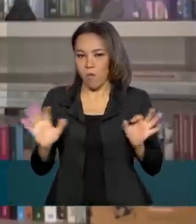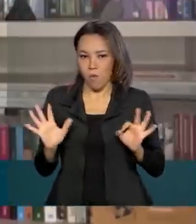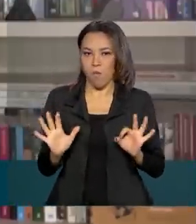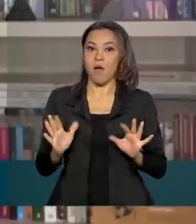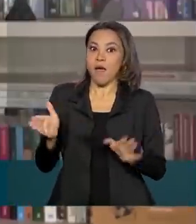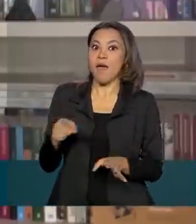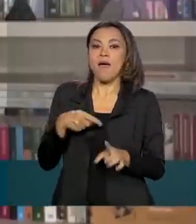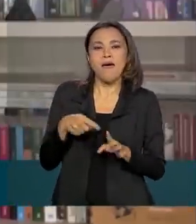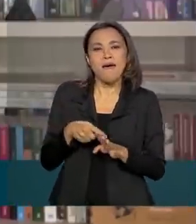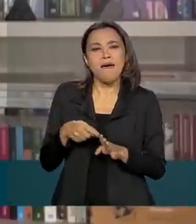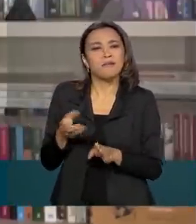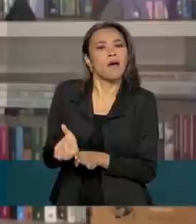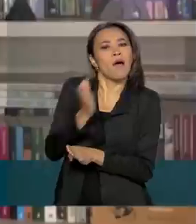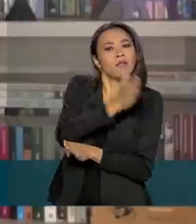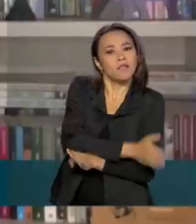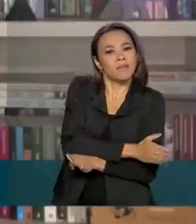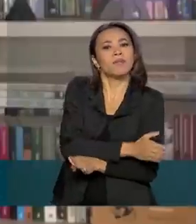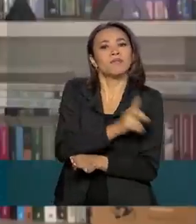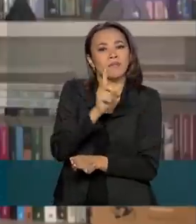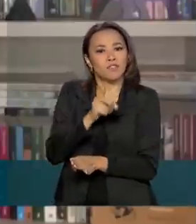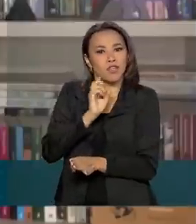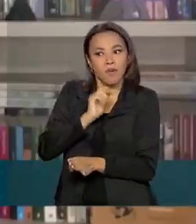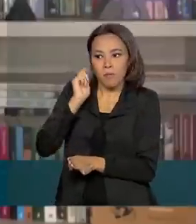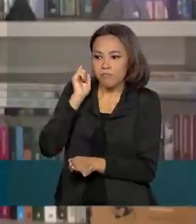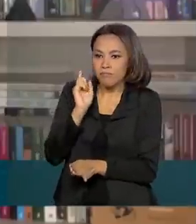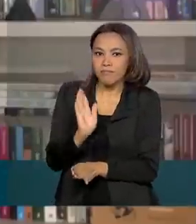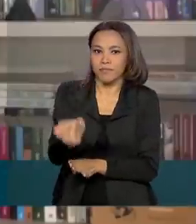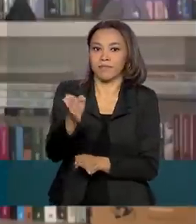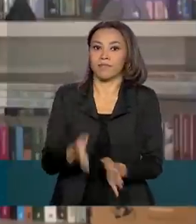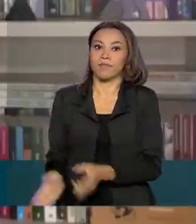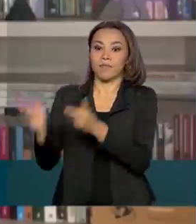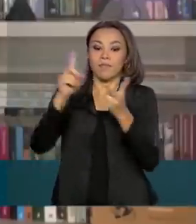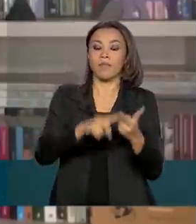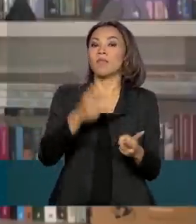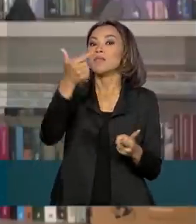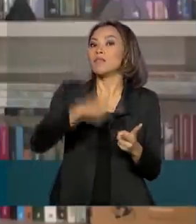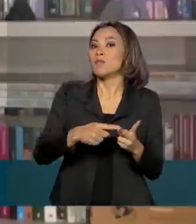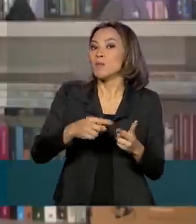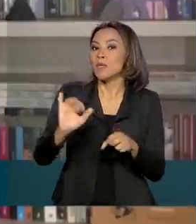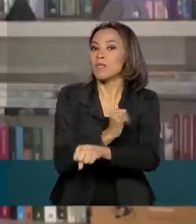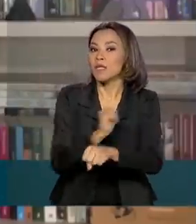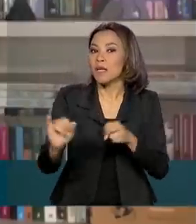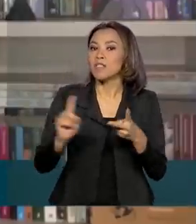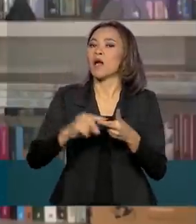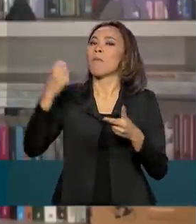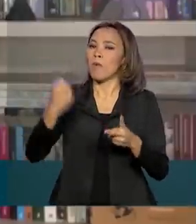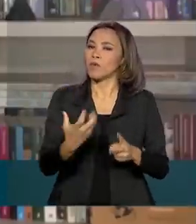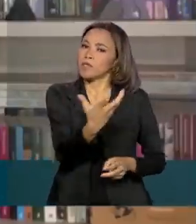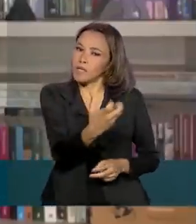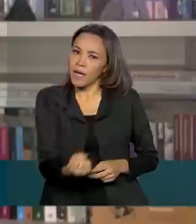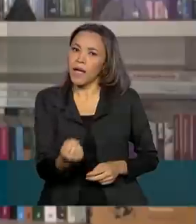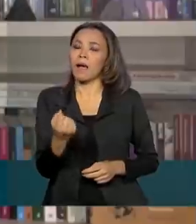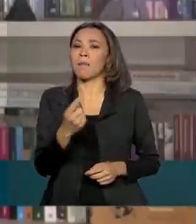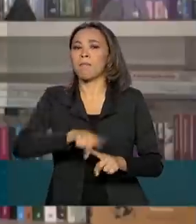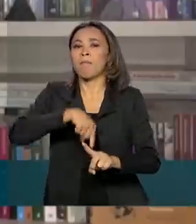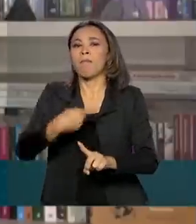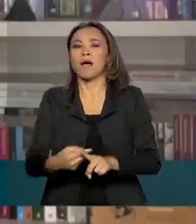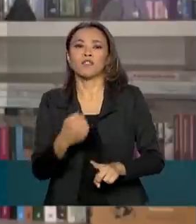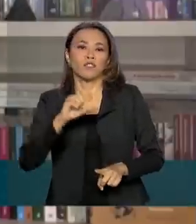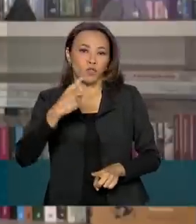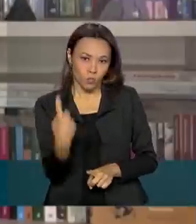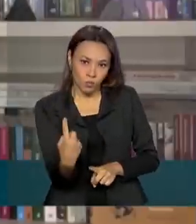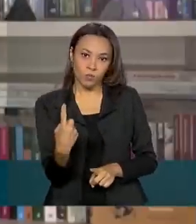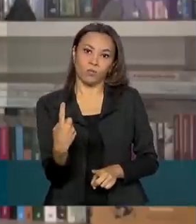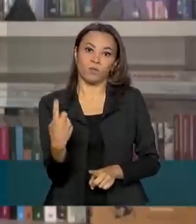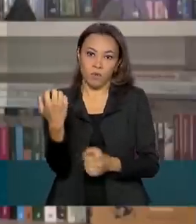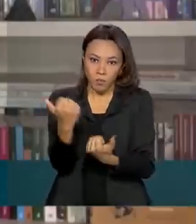antecipação é automática. Na segunda, a pessoa pode sacar o valor de mais um benefício e ter esse valor descontado em